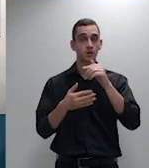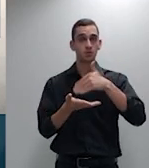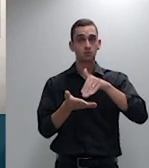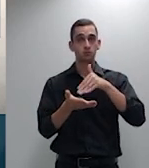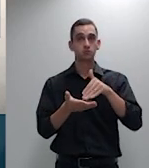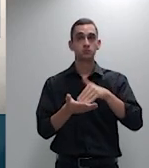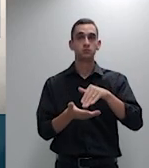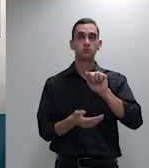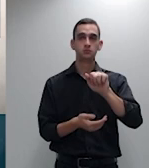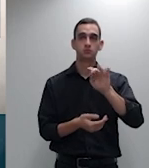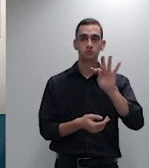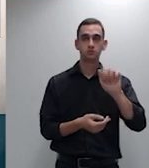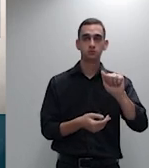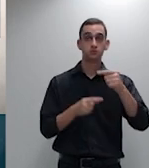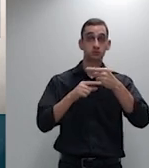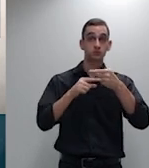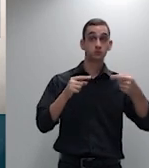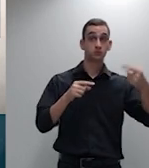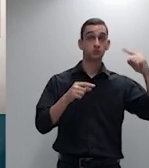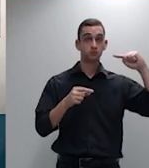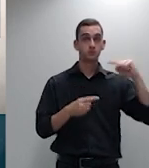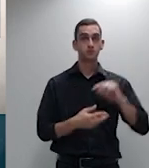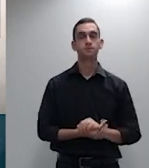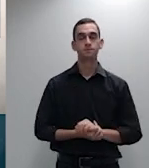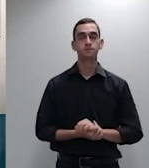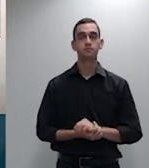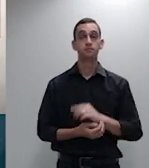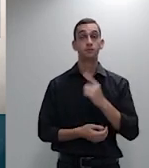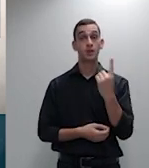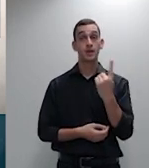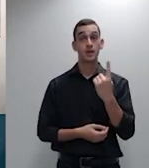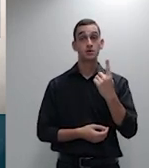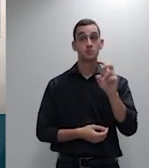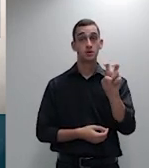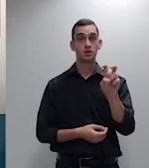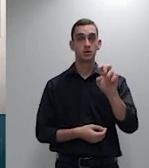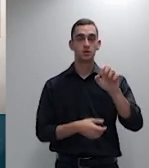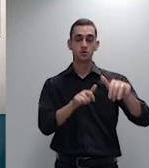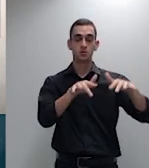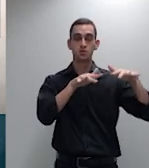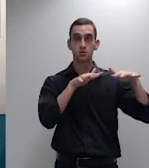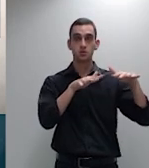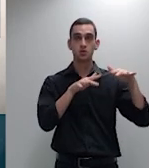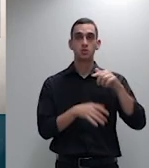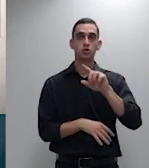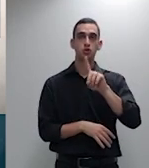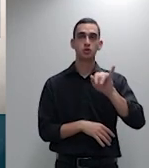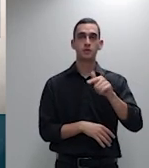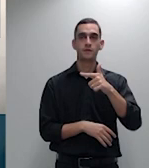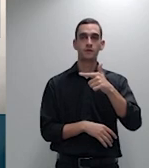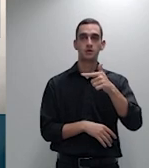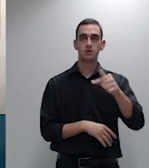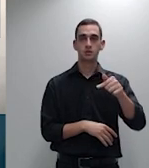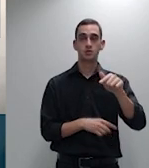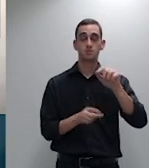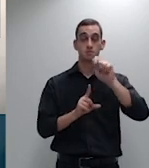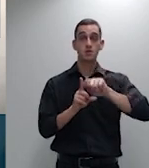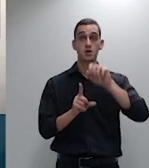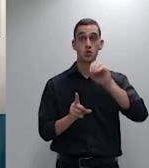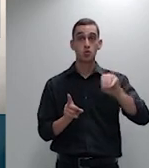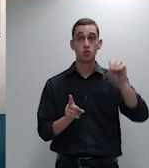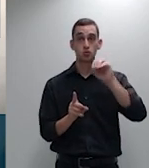anterior. Ata da 15ª sessão ordinária, 27 de outubro de 2021. Presidente,